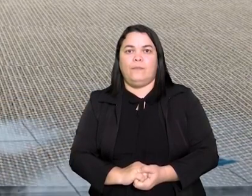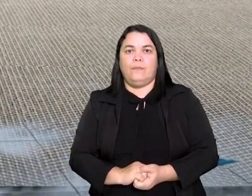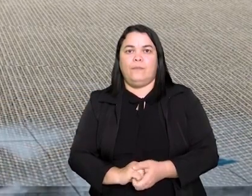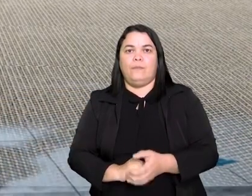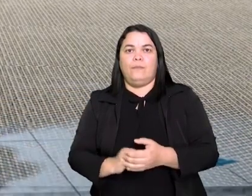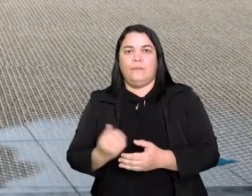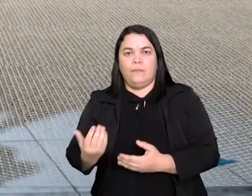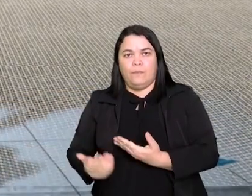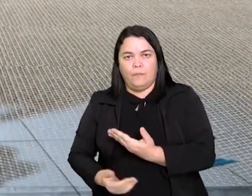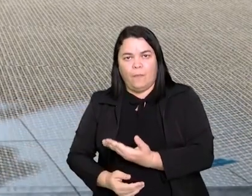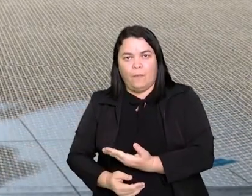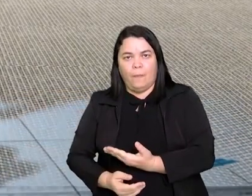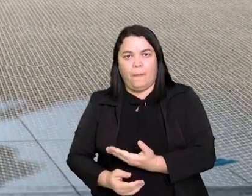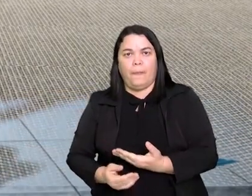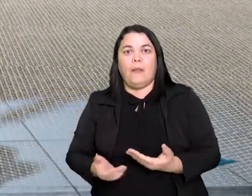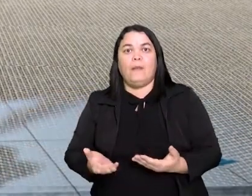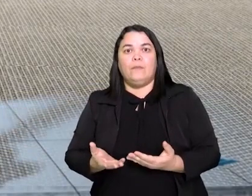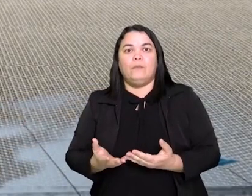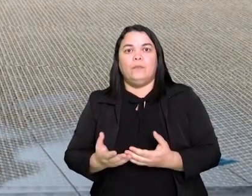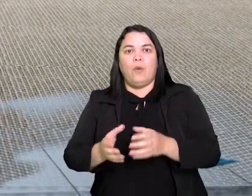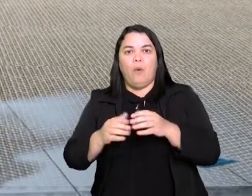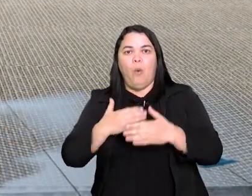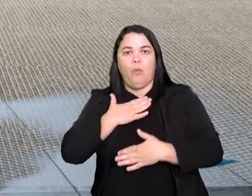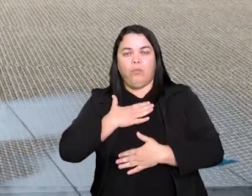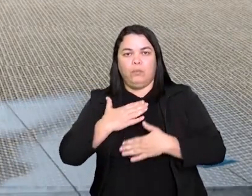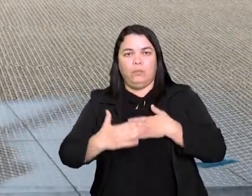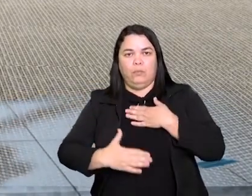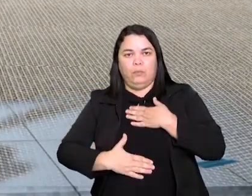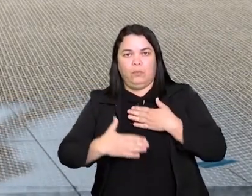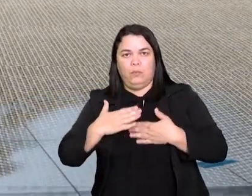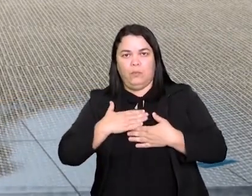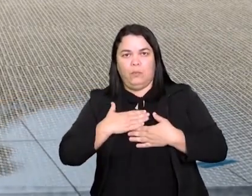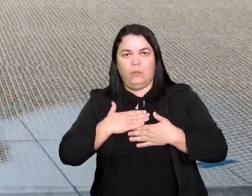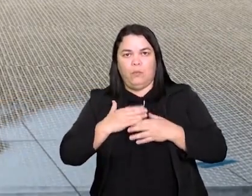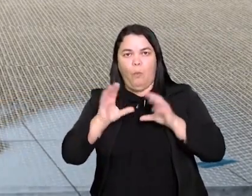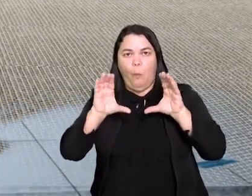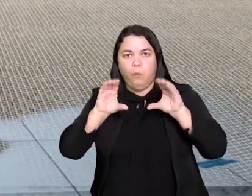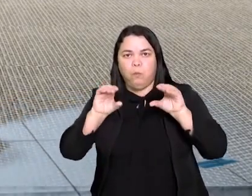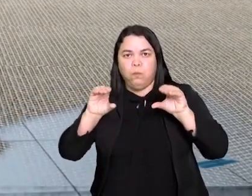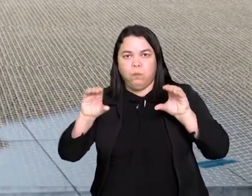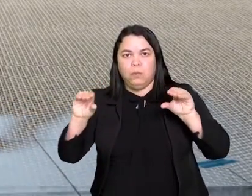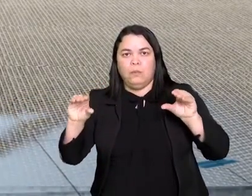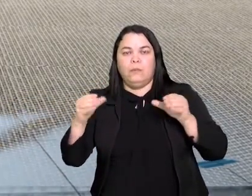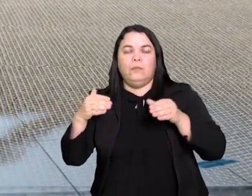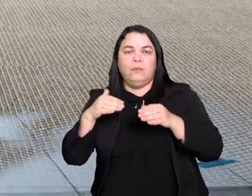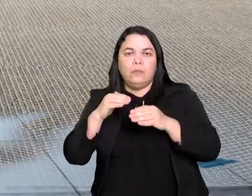Coloco ele lá deitadinho no chão e agora eu vou fazer o corpo. Vou preencher com as almofadas.